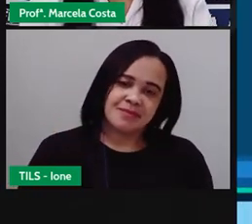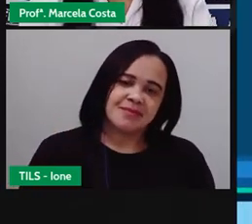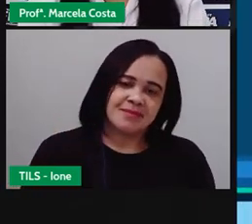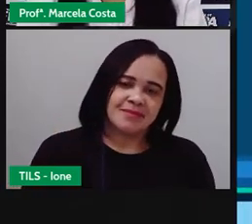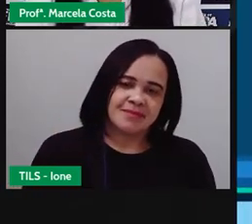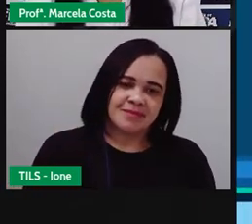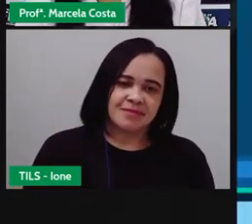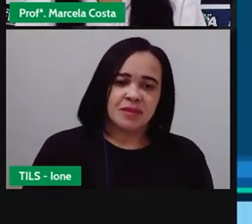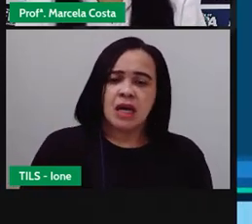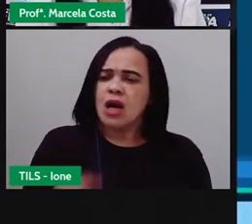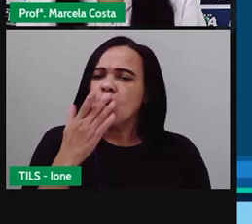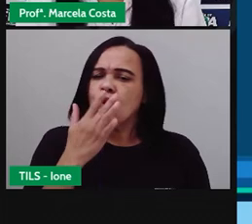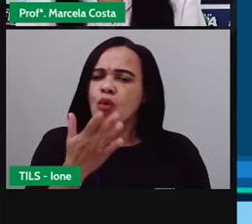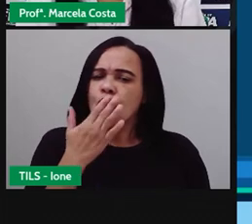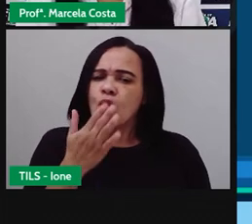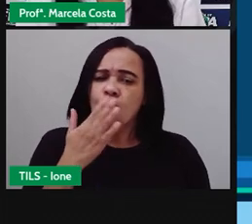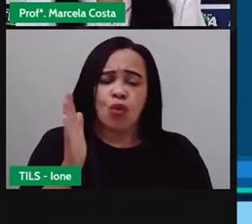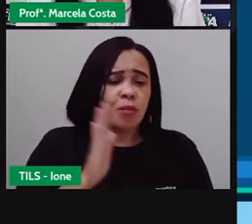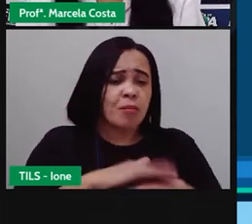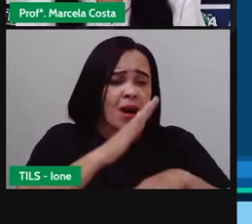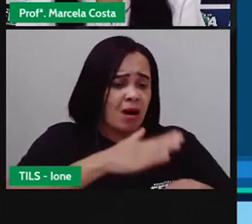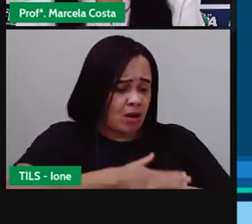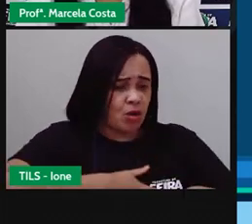qual a sua cor preferida